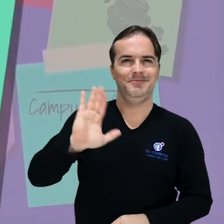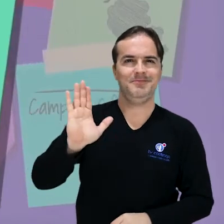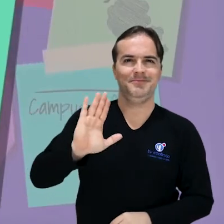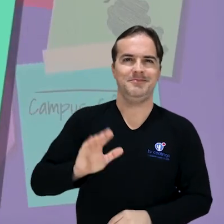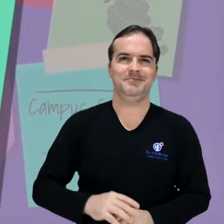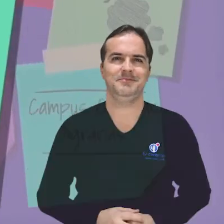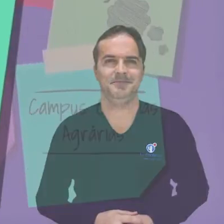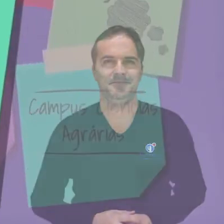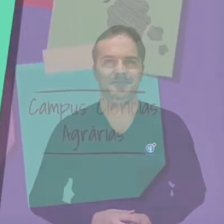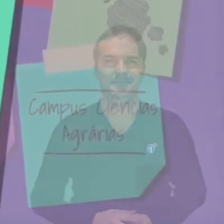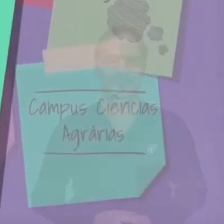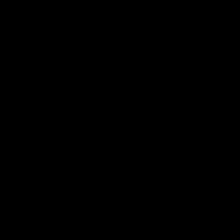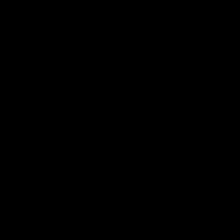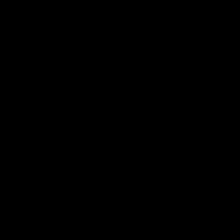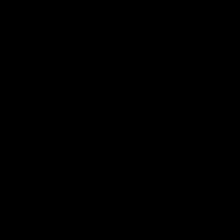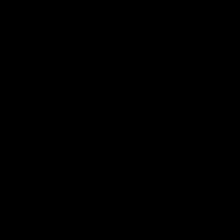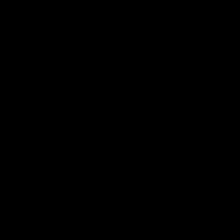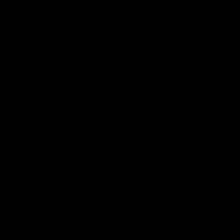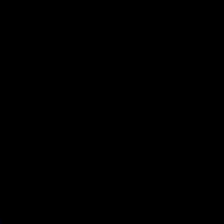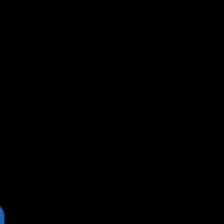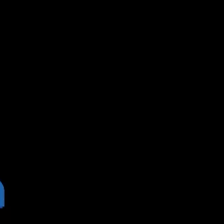chegou ao fim. Até a próxima!